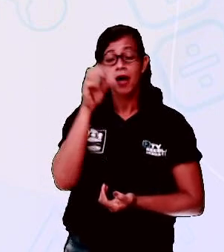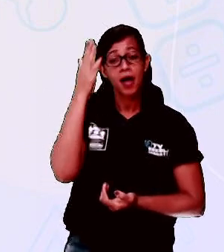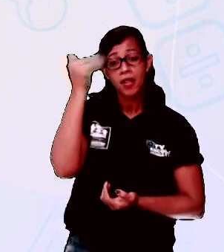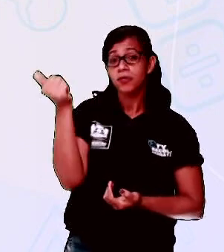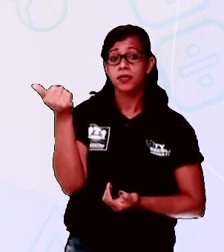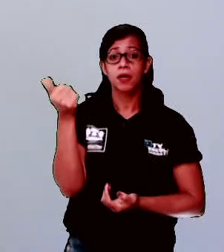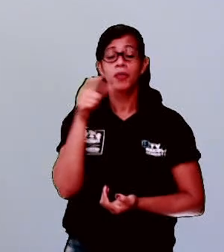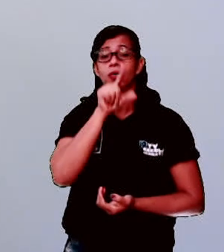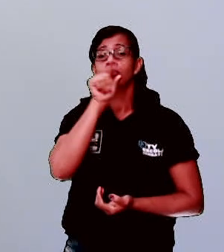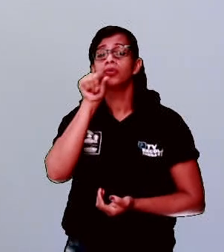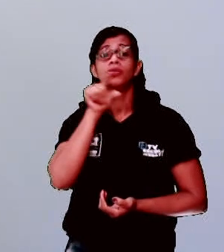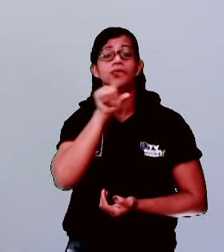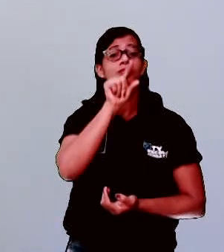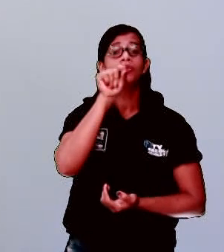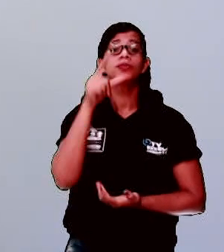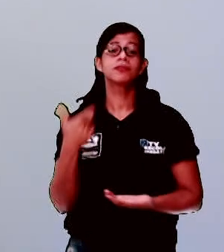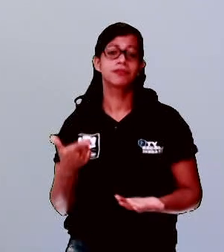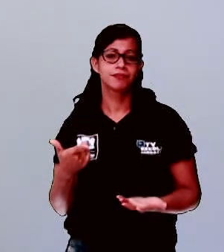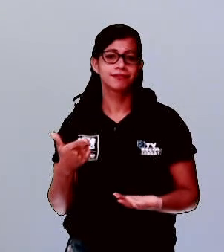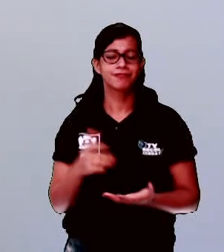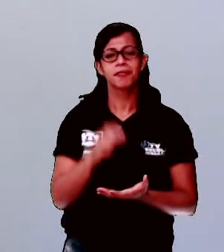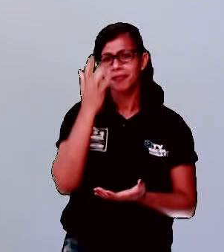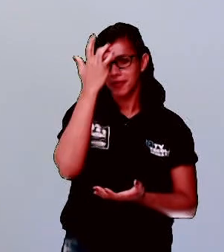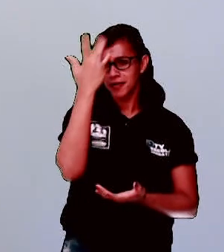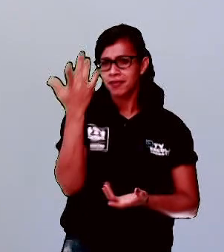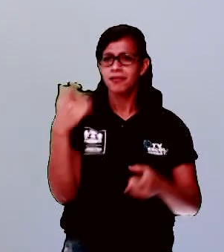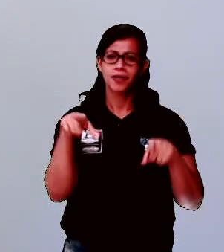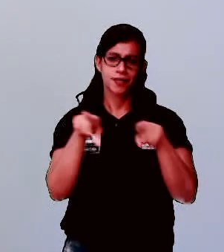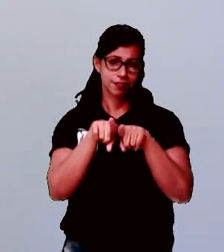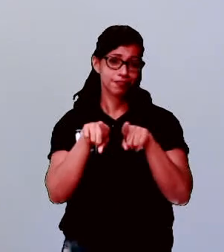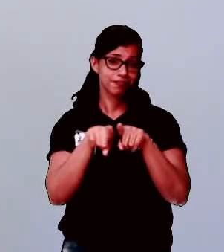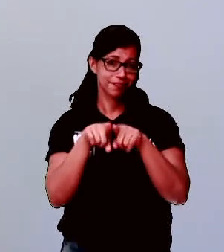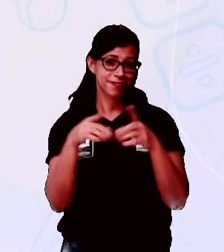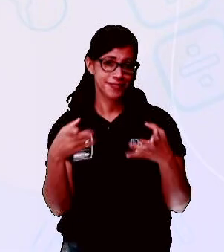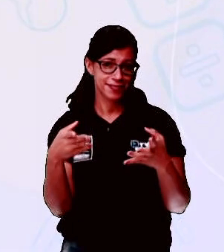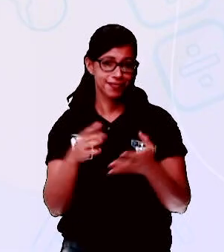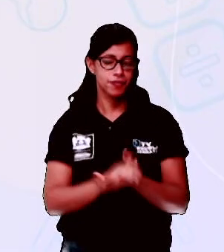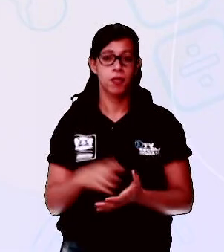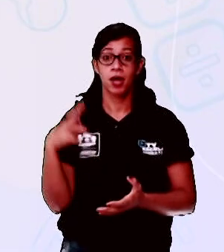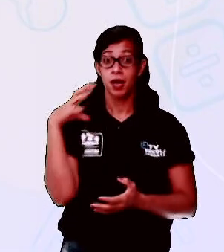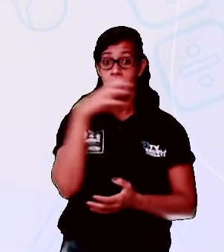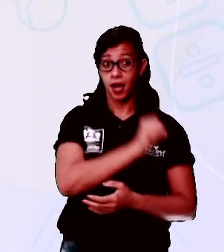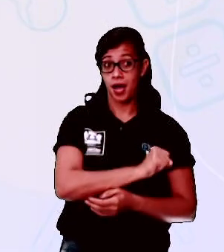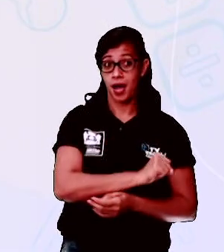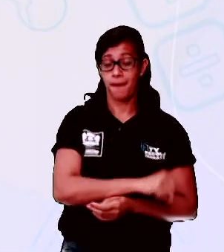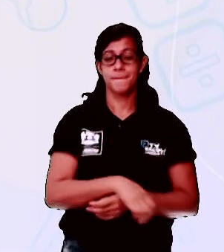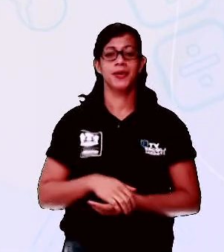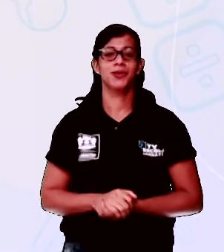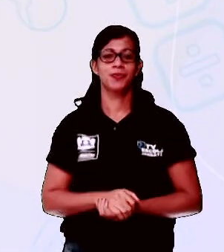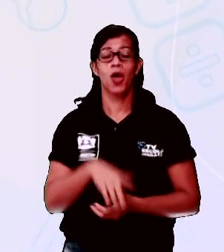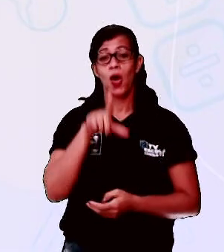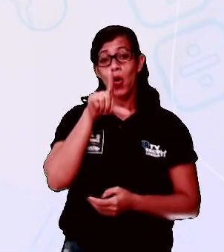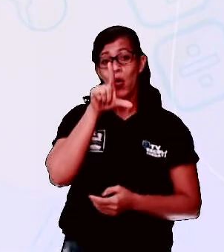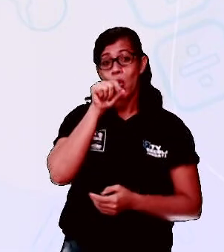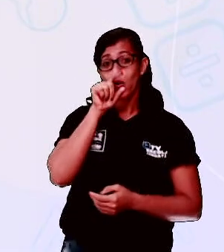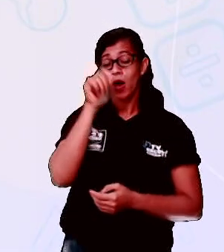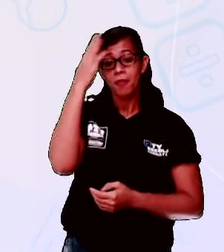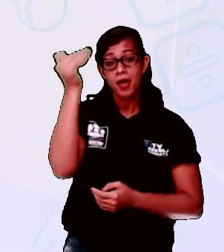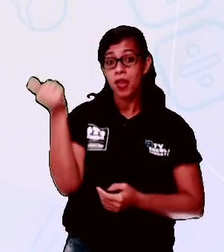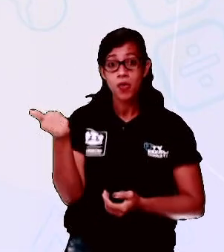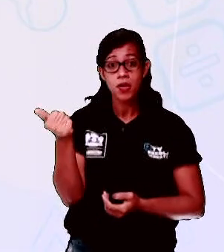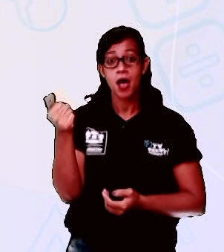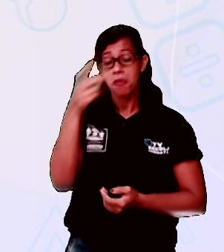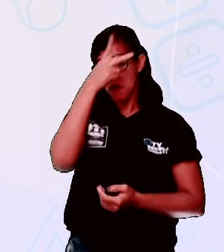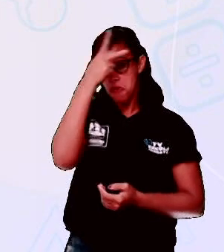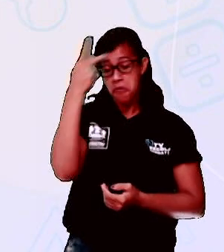Bem fácil também. Agora vamos ver se acelerando a gente também consegue. O sabiá não sabia que o